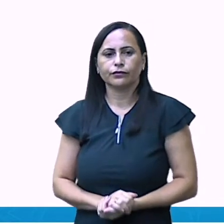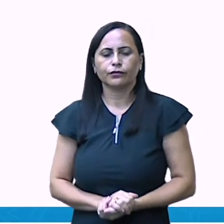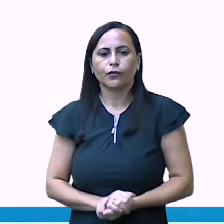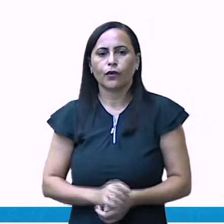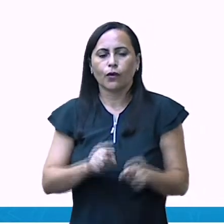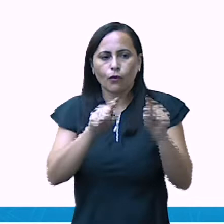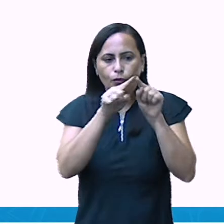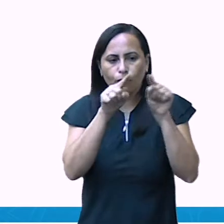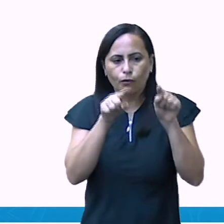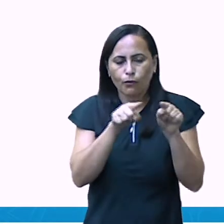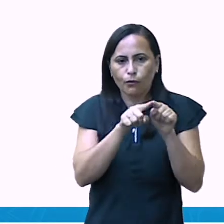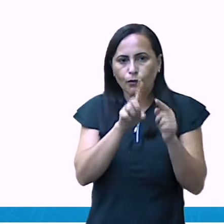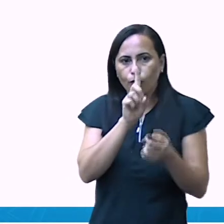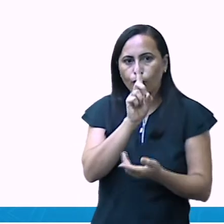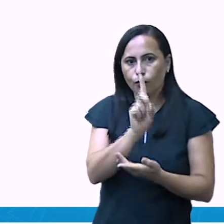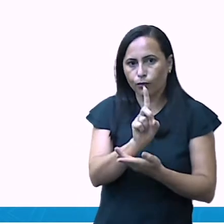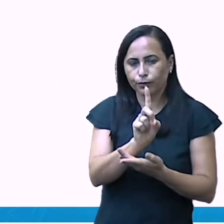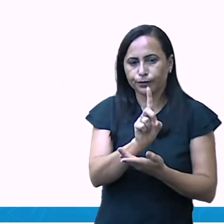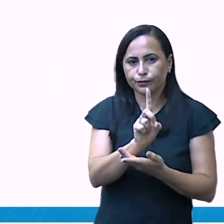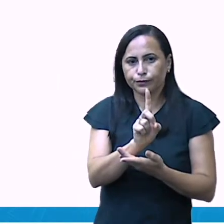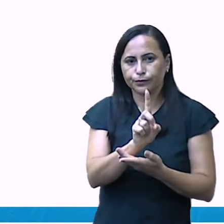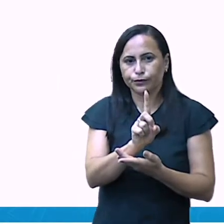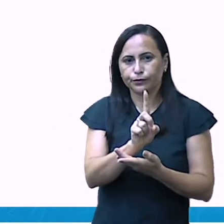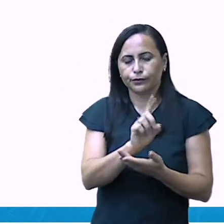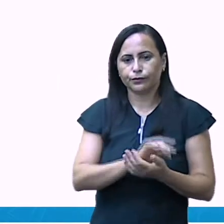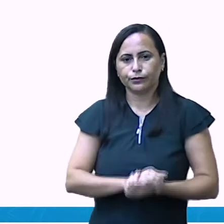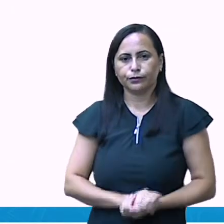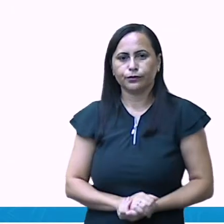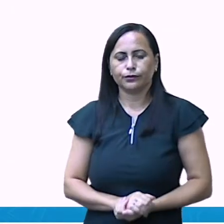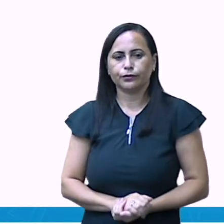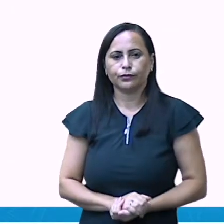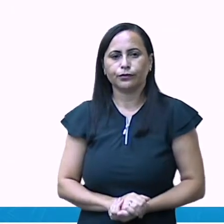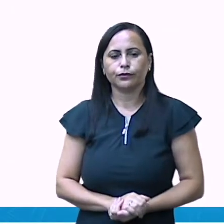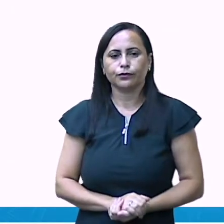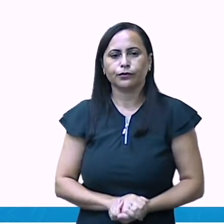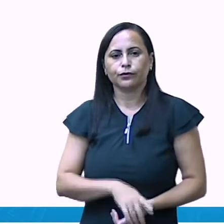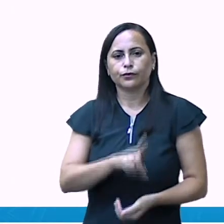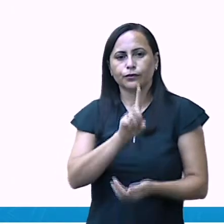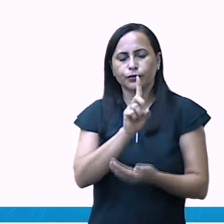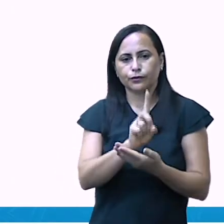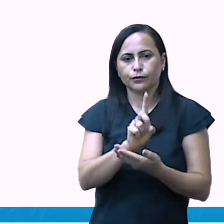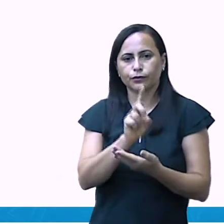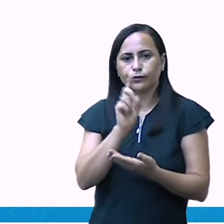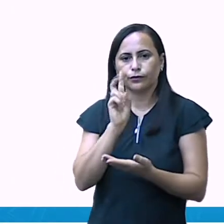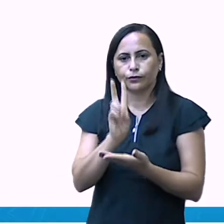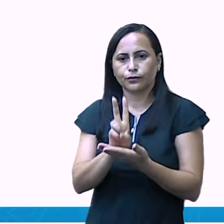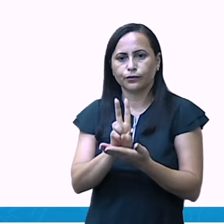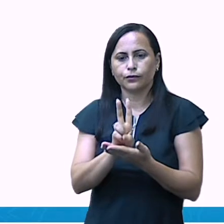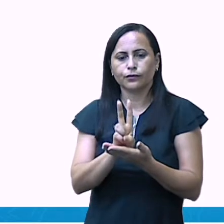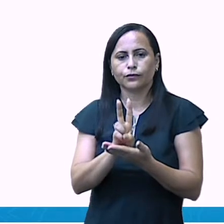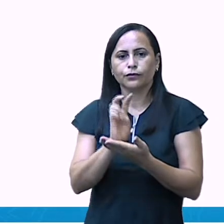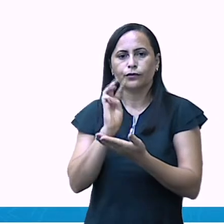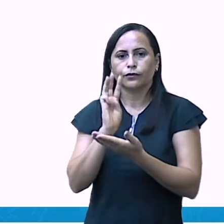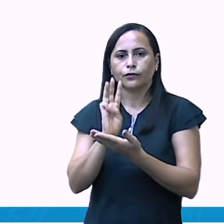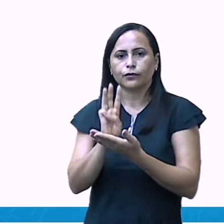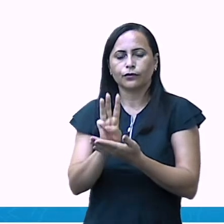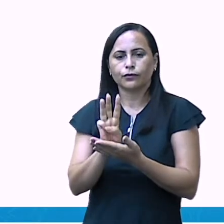cubinho, uma unidade. Vamos dar sequência? Olha lá, vamos contar. Um, dois,